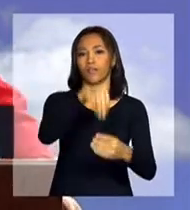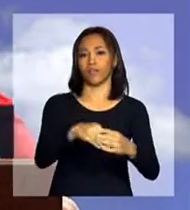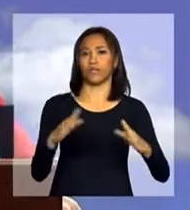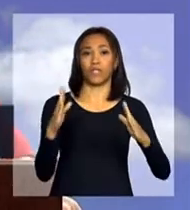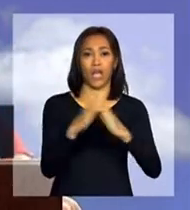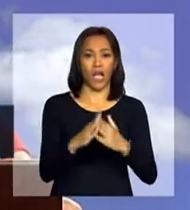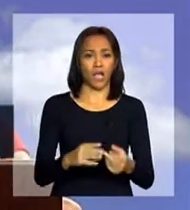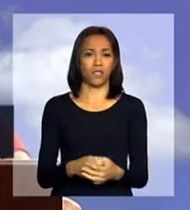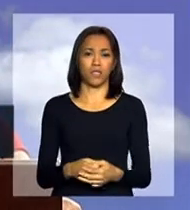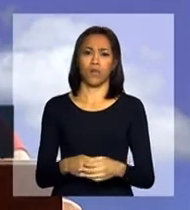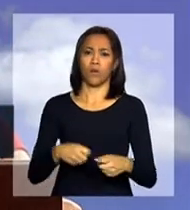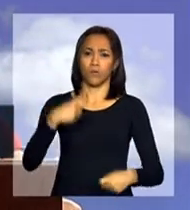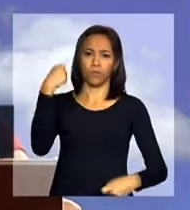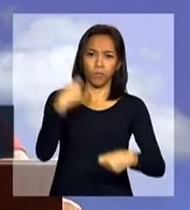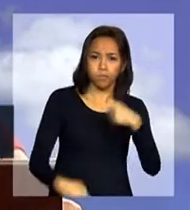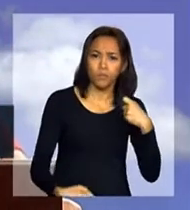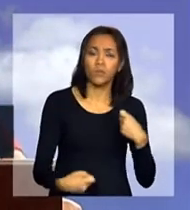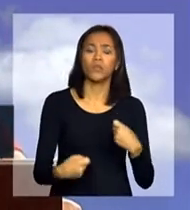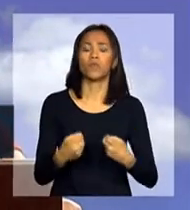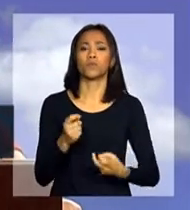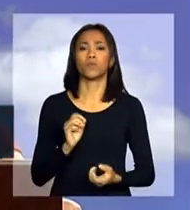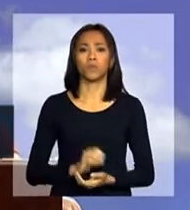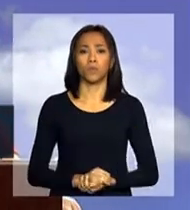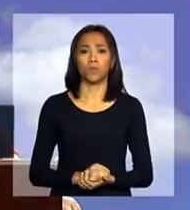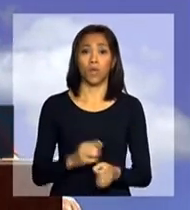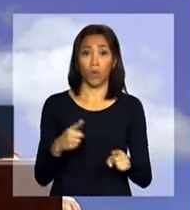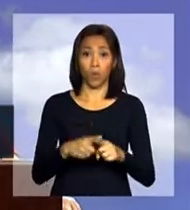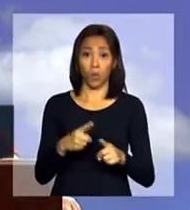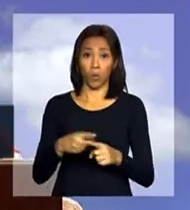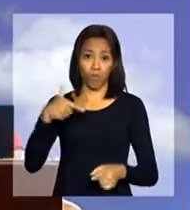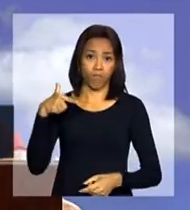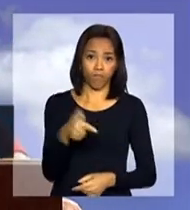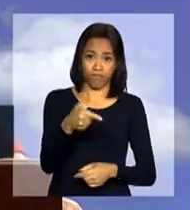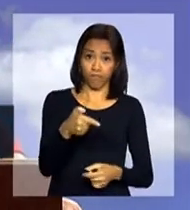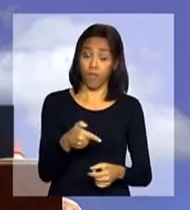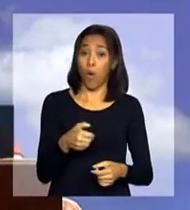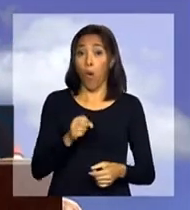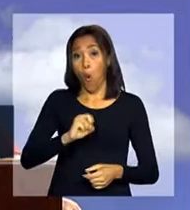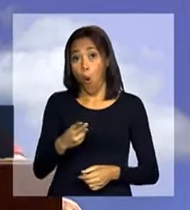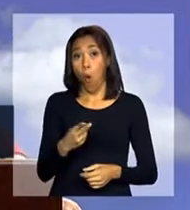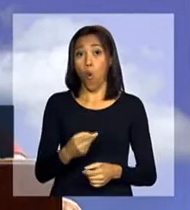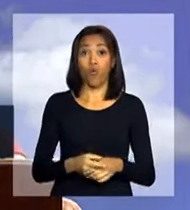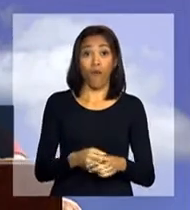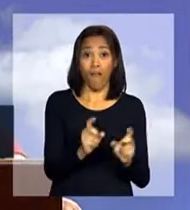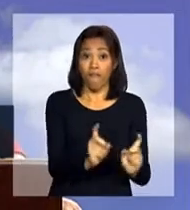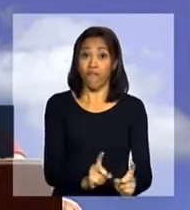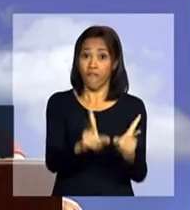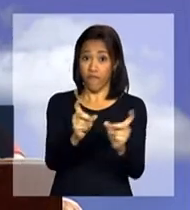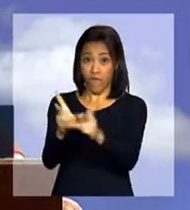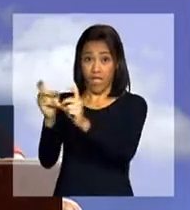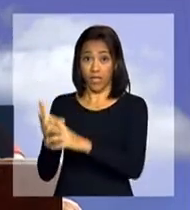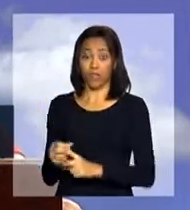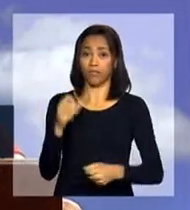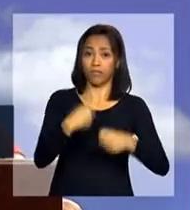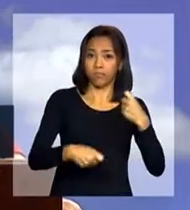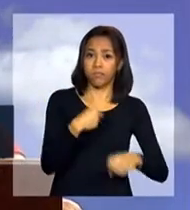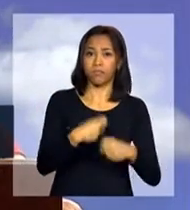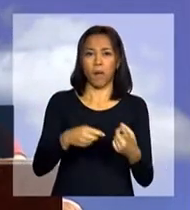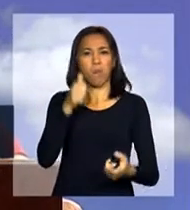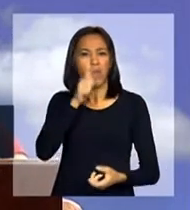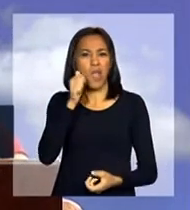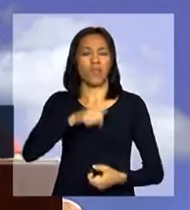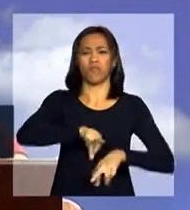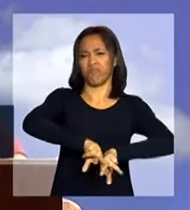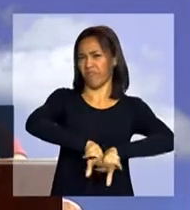o estrupo, o assassinato ou o tráfico sexual, a exploração sexual sob